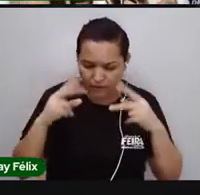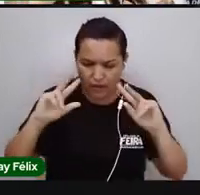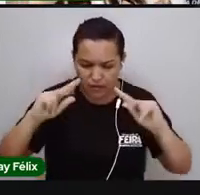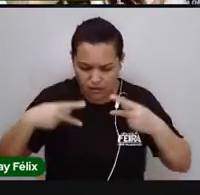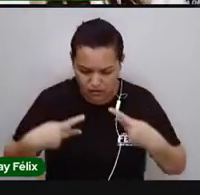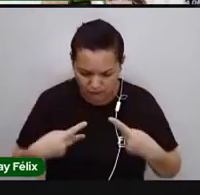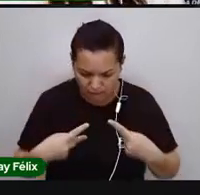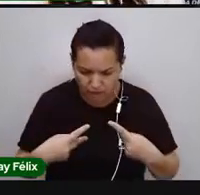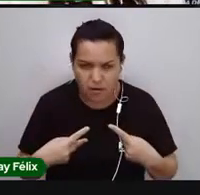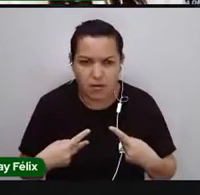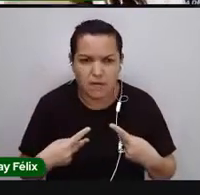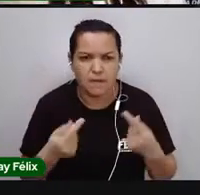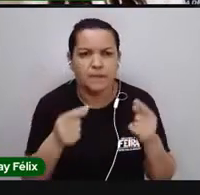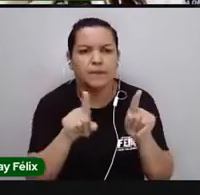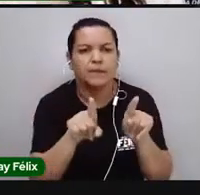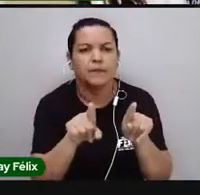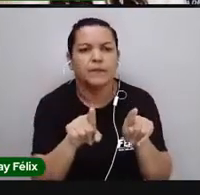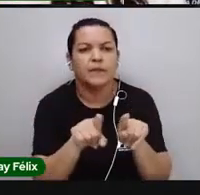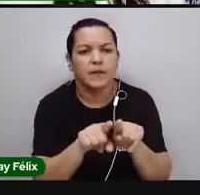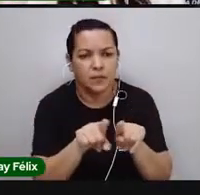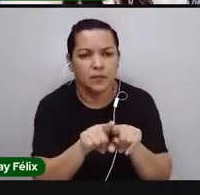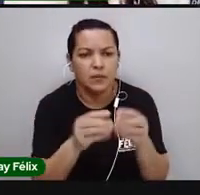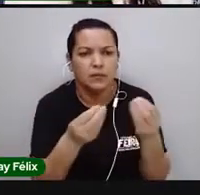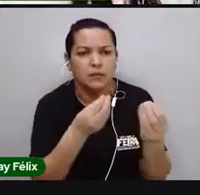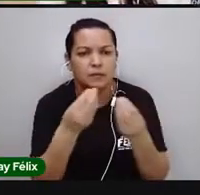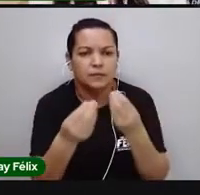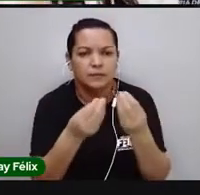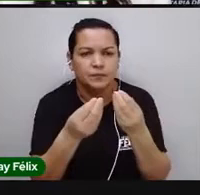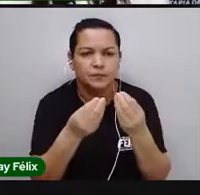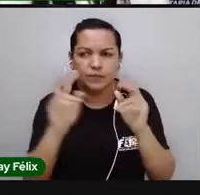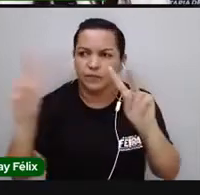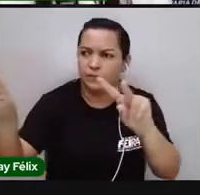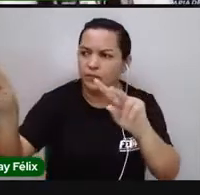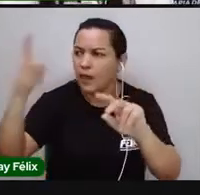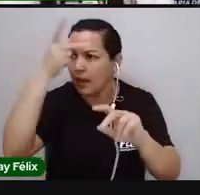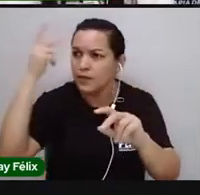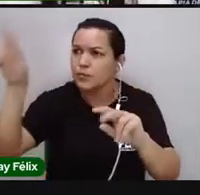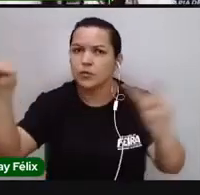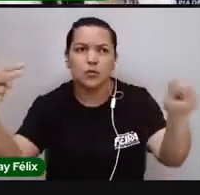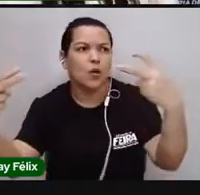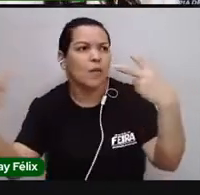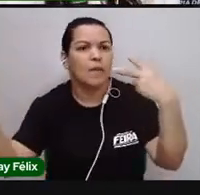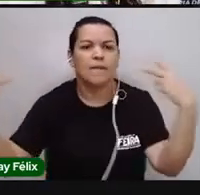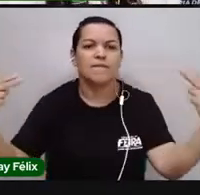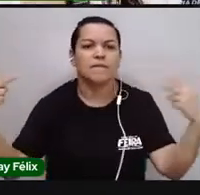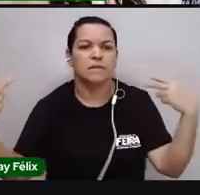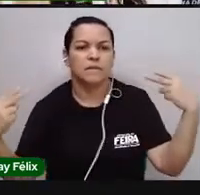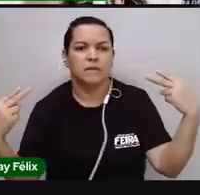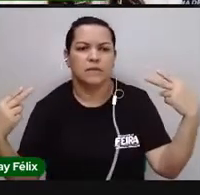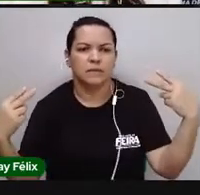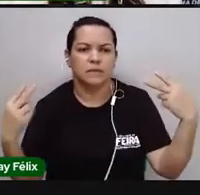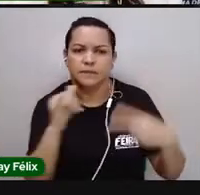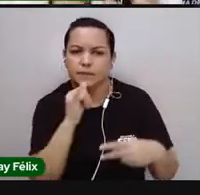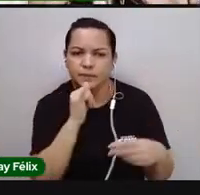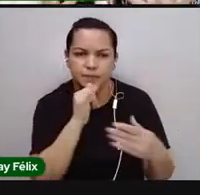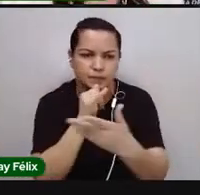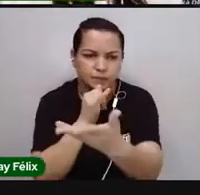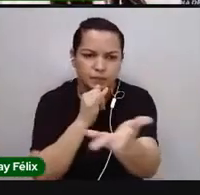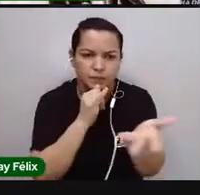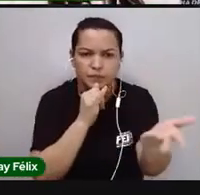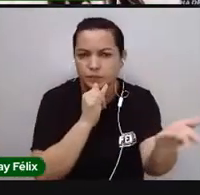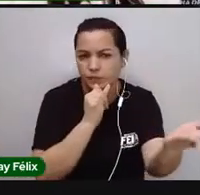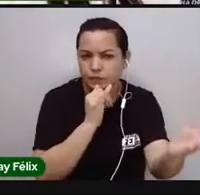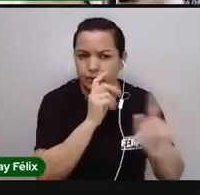E também faz parte de como as pessoas ao nosso redor veem a gente. Por exemplo, vocês me